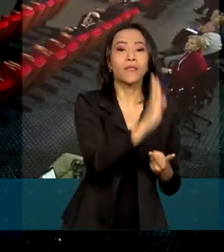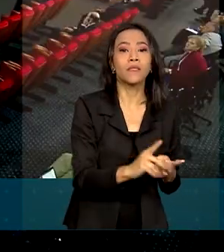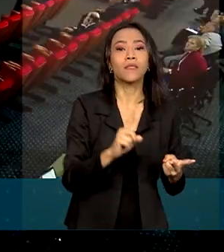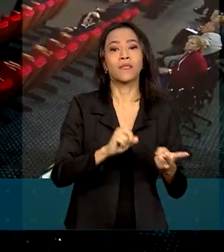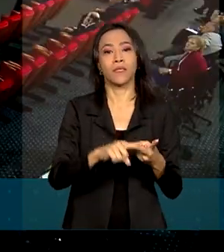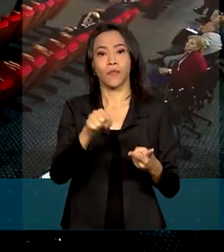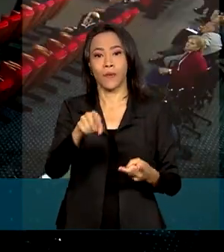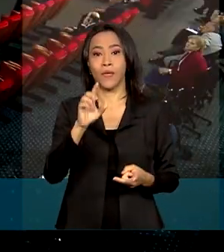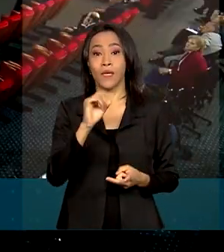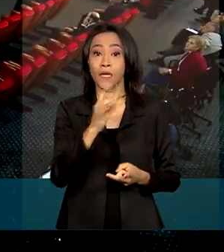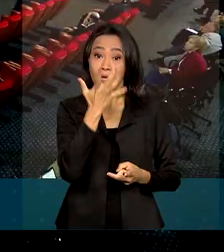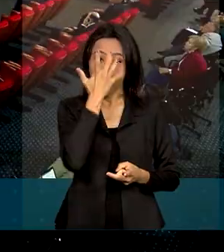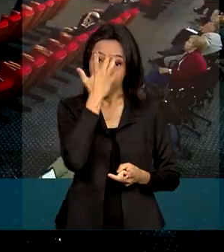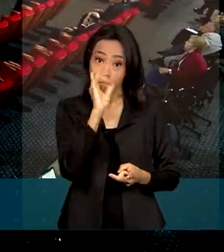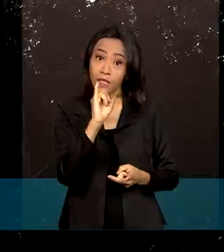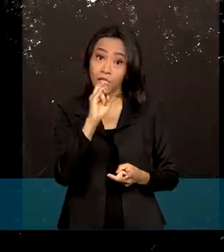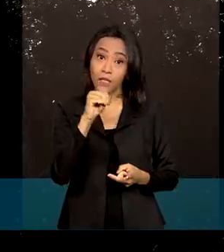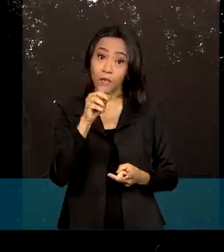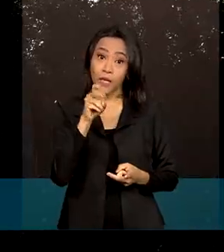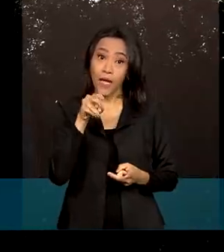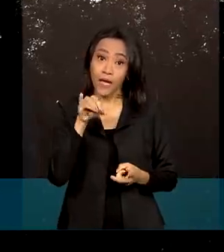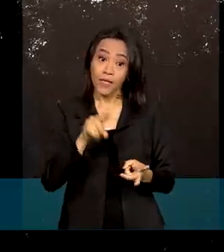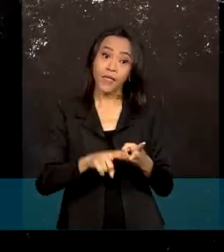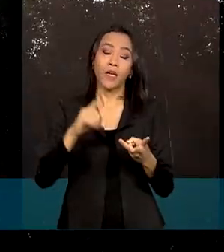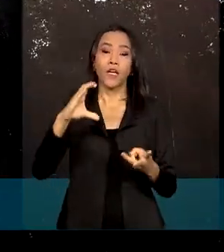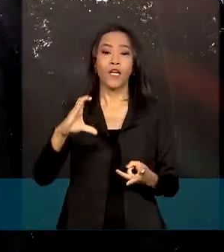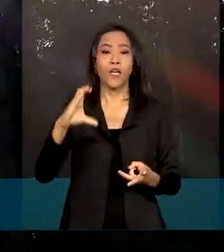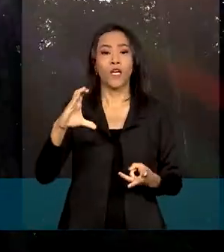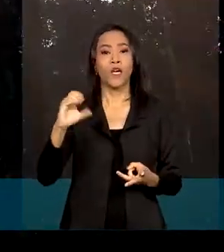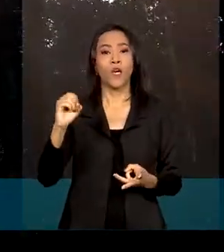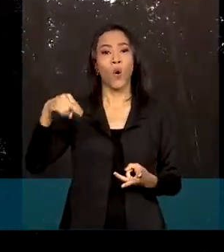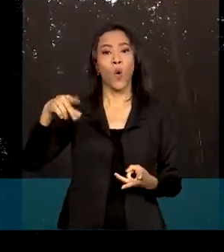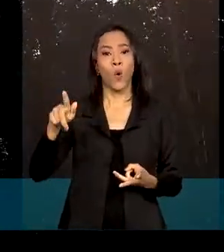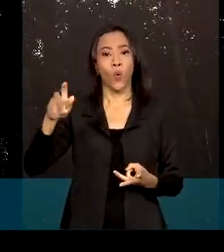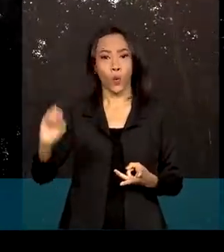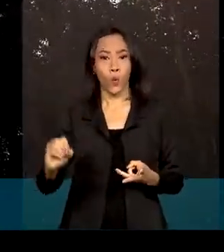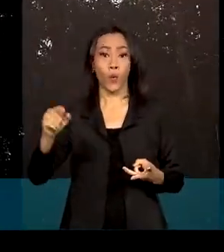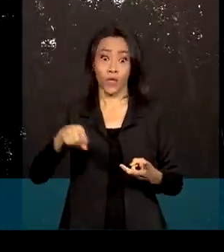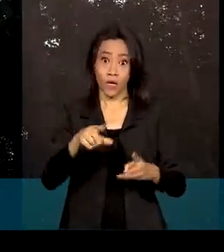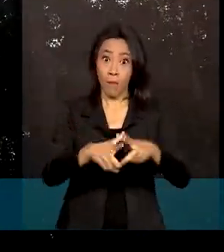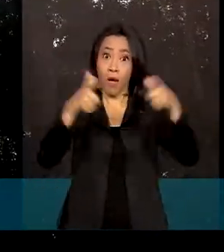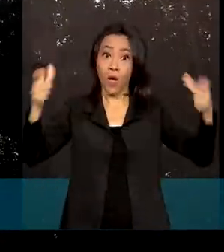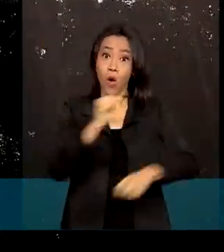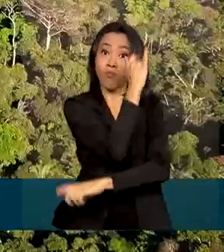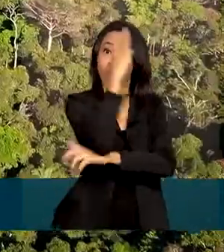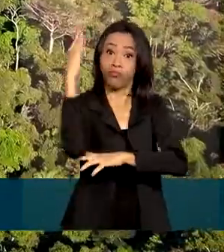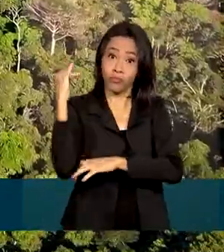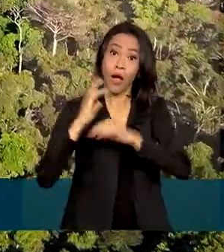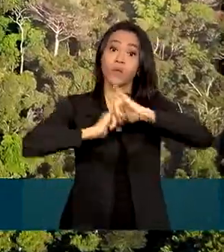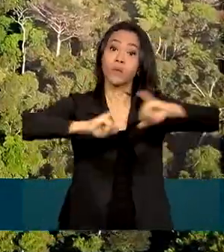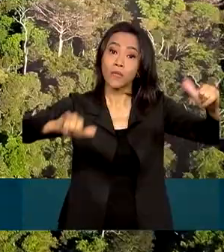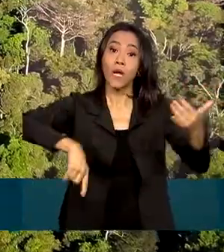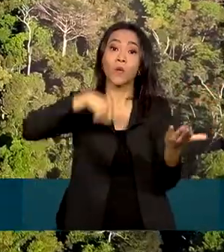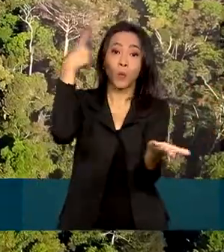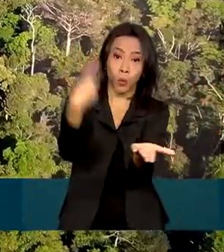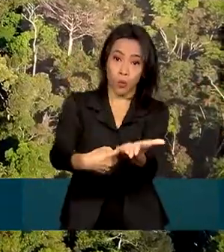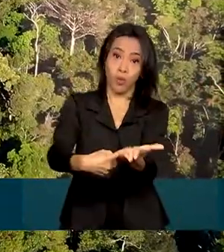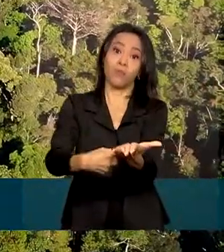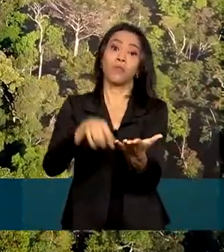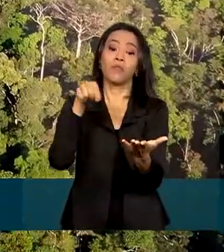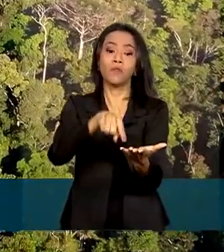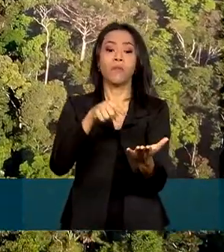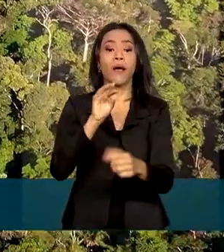Democrática do Congo, que tem as maiores florestas tropicais do mundo, anunciaram a criação de um acordo para a valorização da